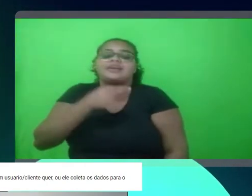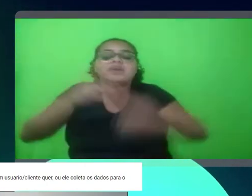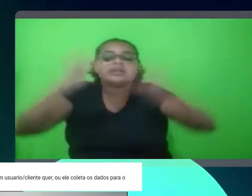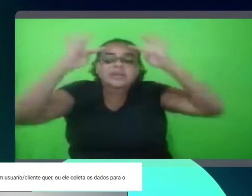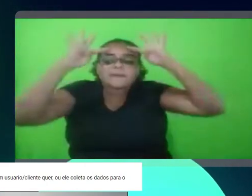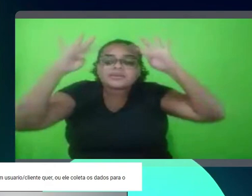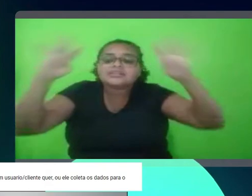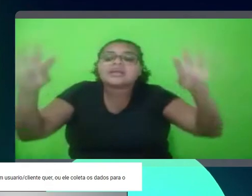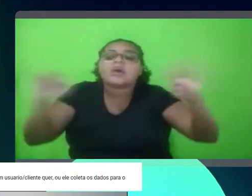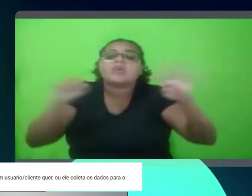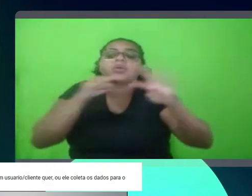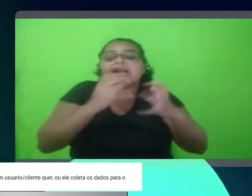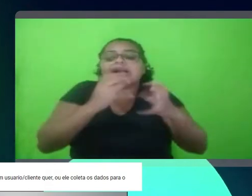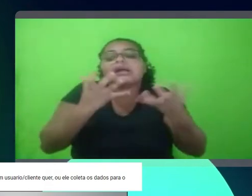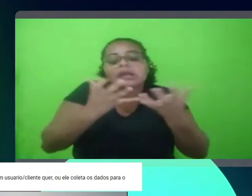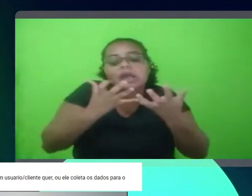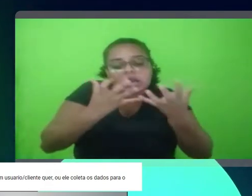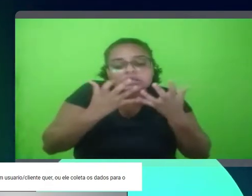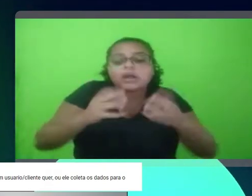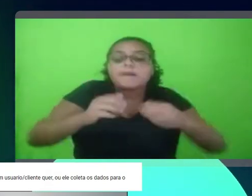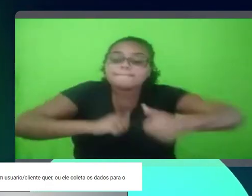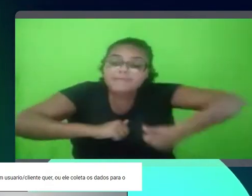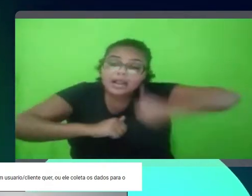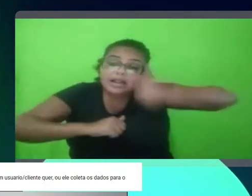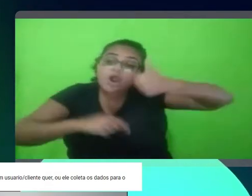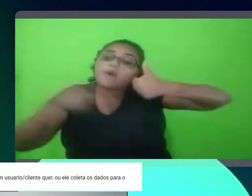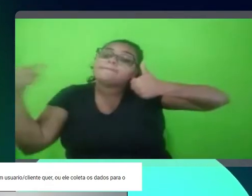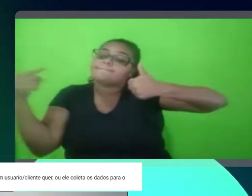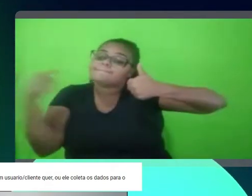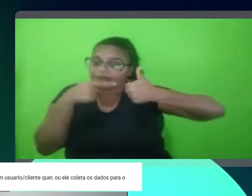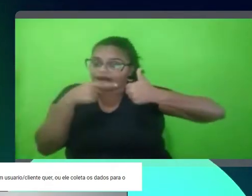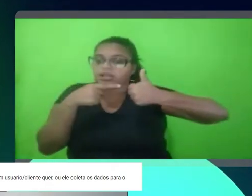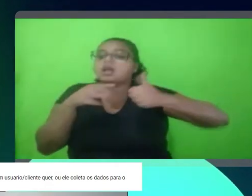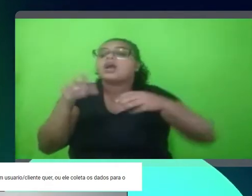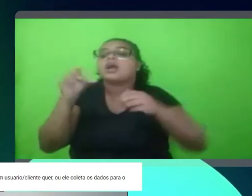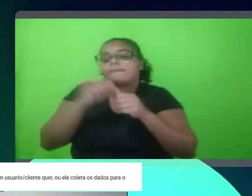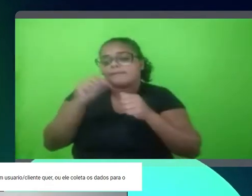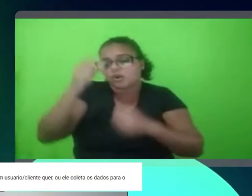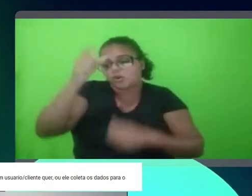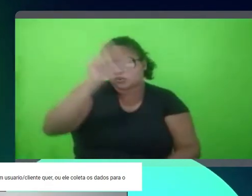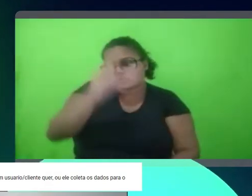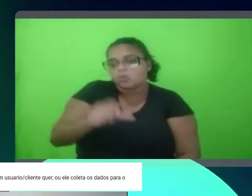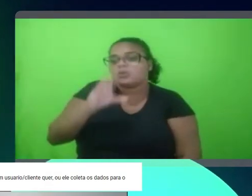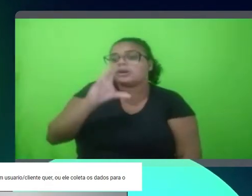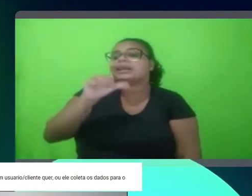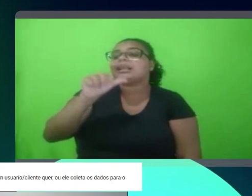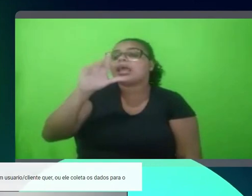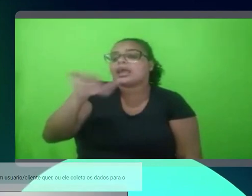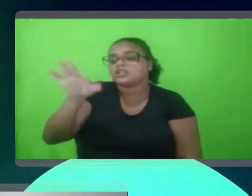parte aí, de você pensar no que ele quer, entender o que é melhor para ele, né? E aí, fazer as otimizações necessárias.